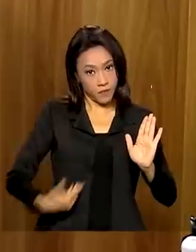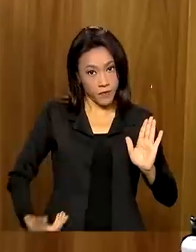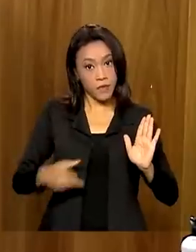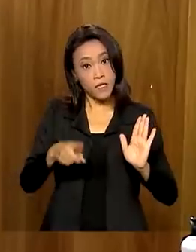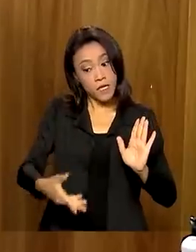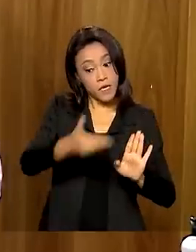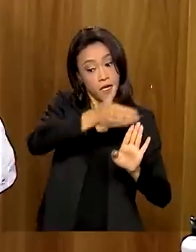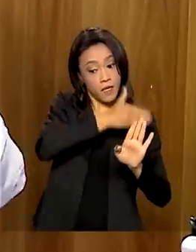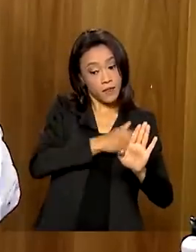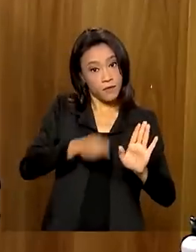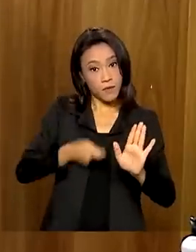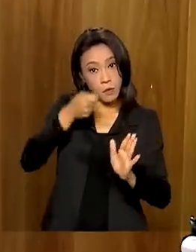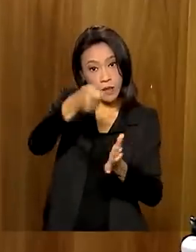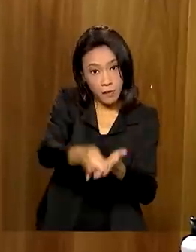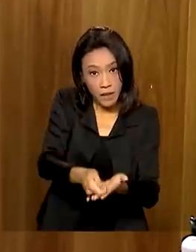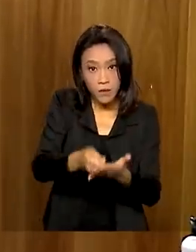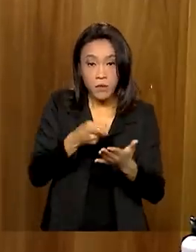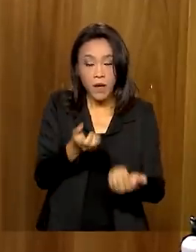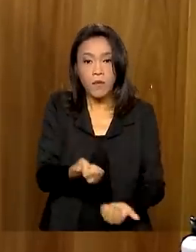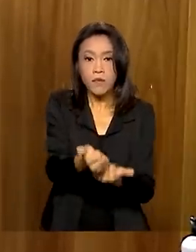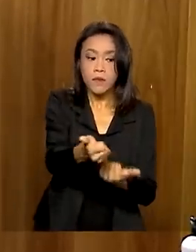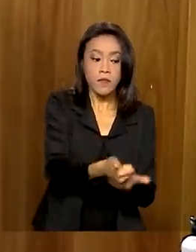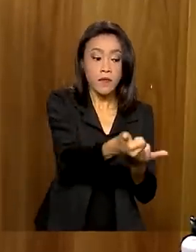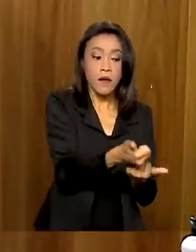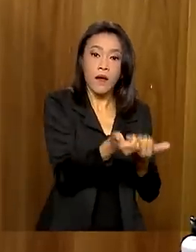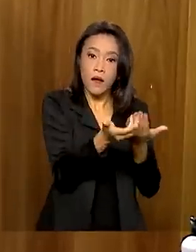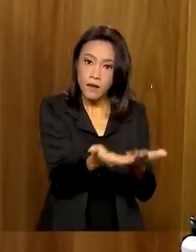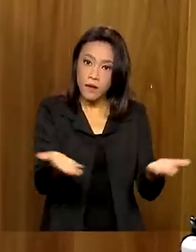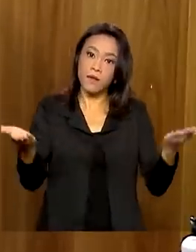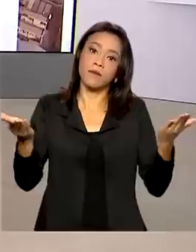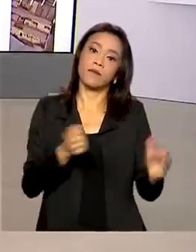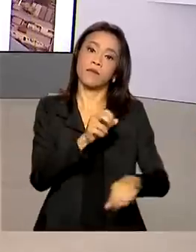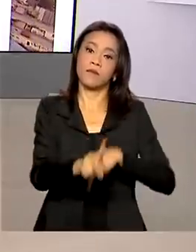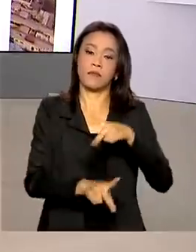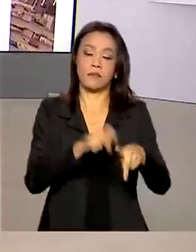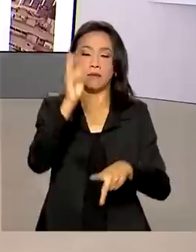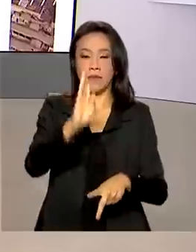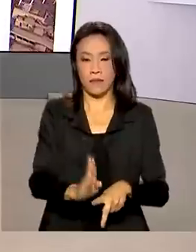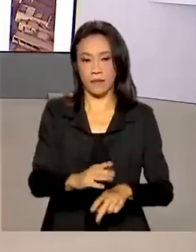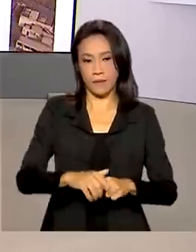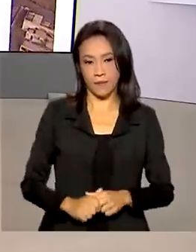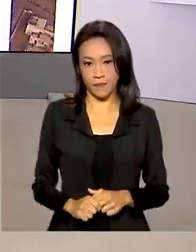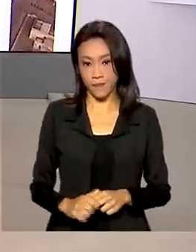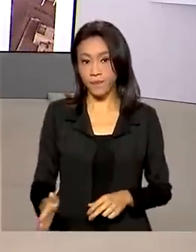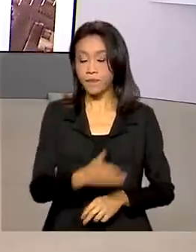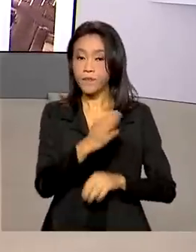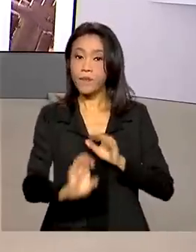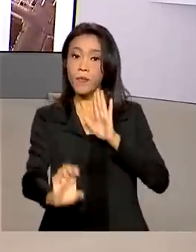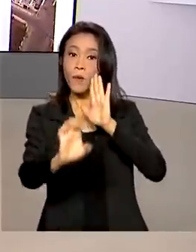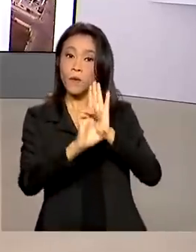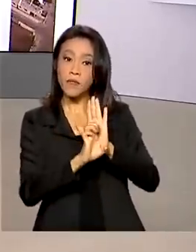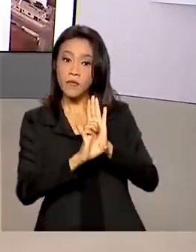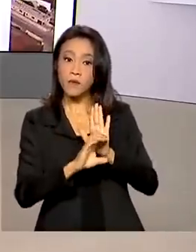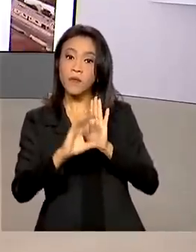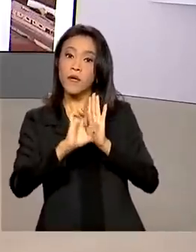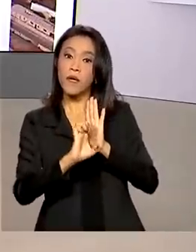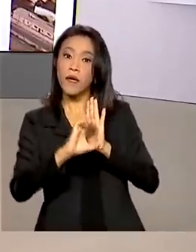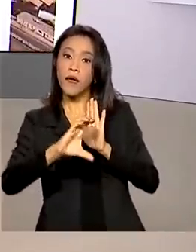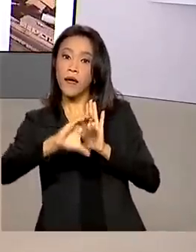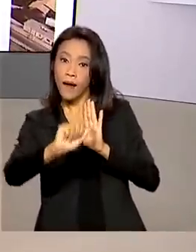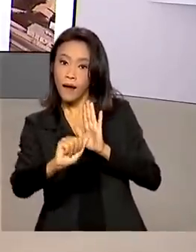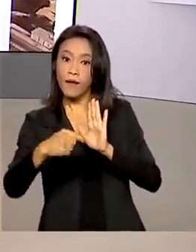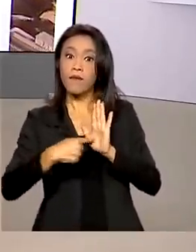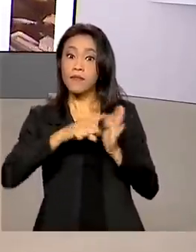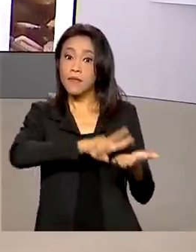quanto antes para também estar auxiliando a população brasileira. O Estatuto da Criança e do Adolescente vai ser